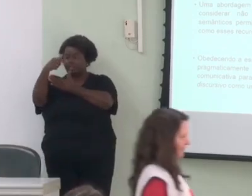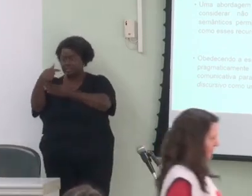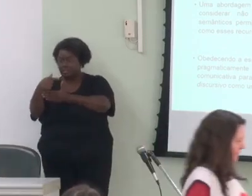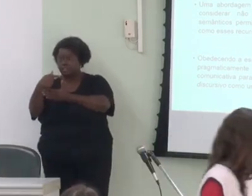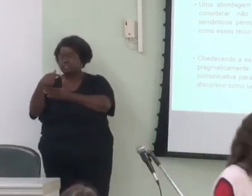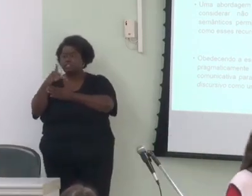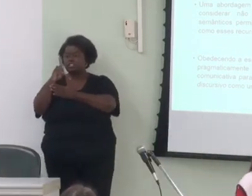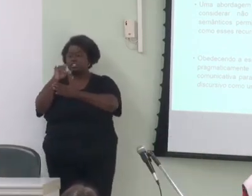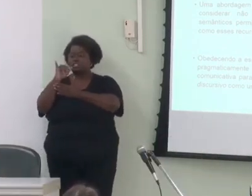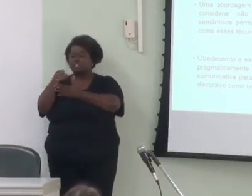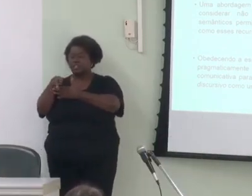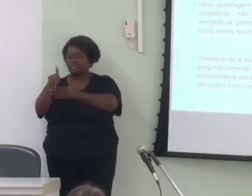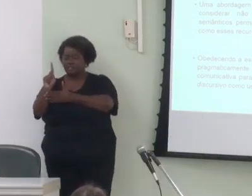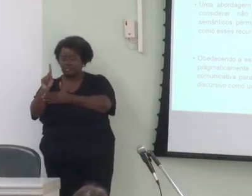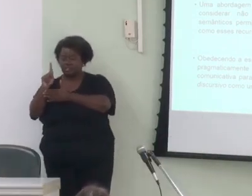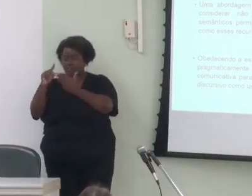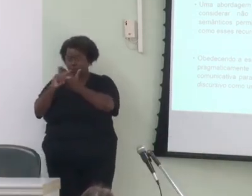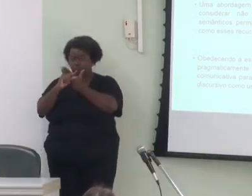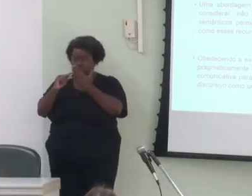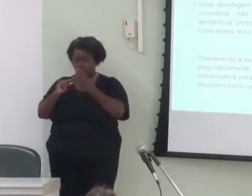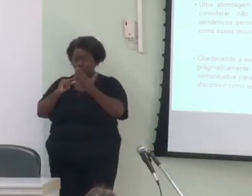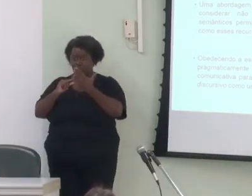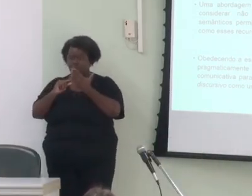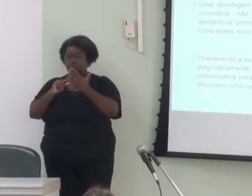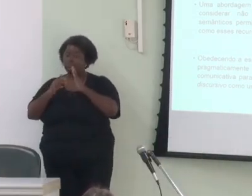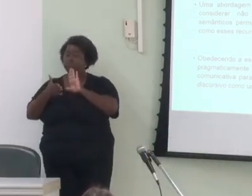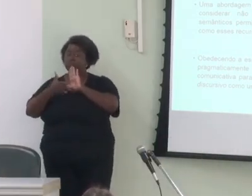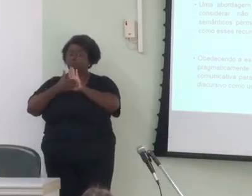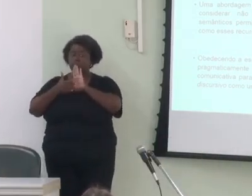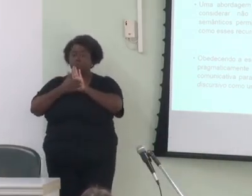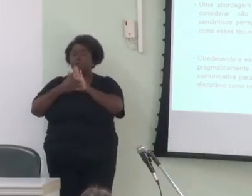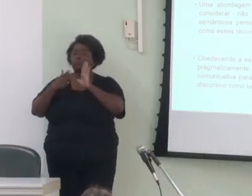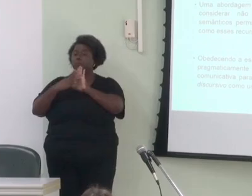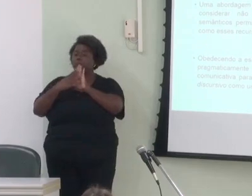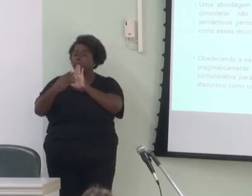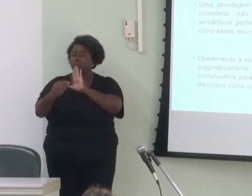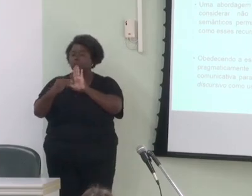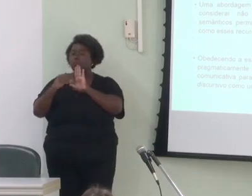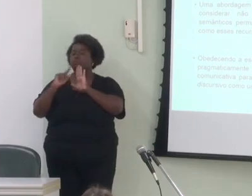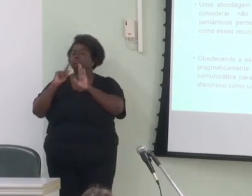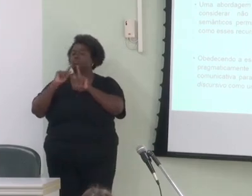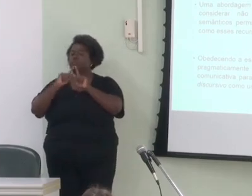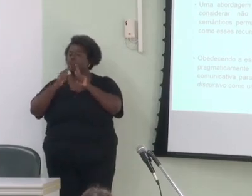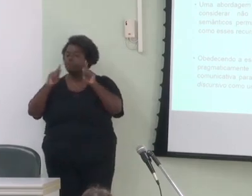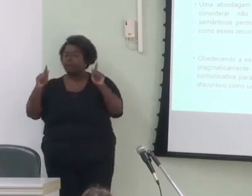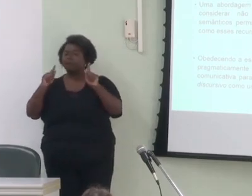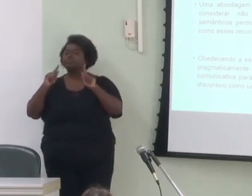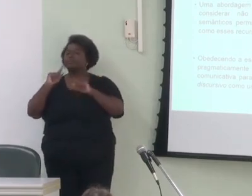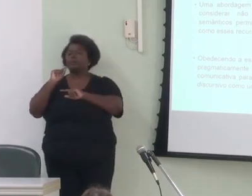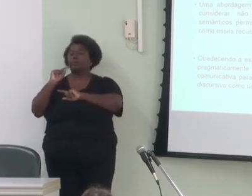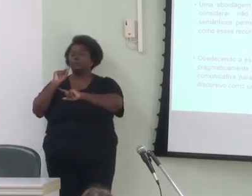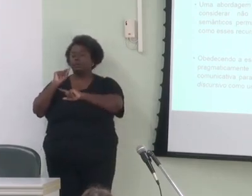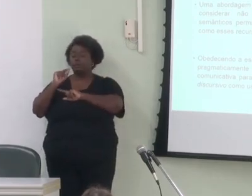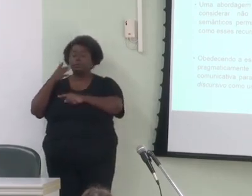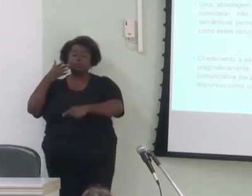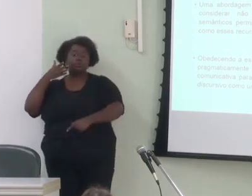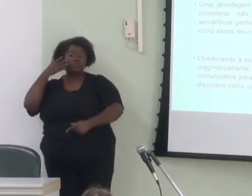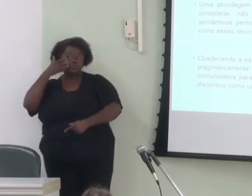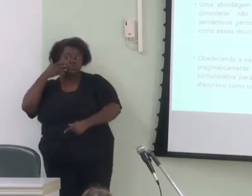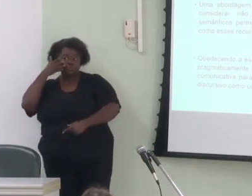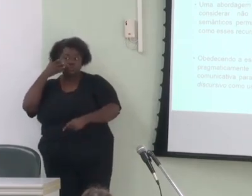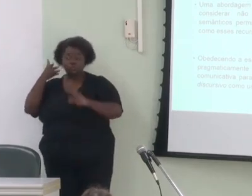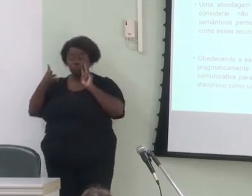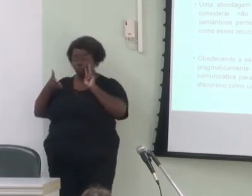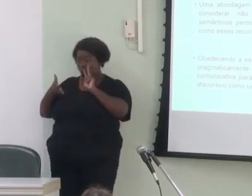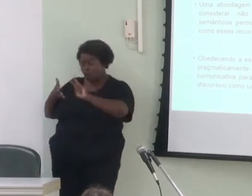Rengevelde em 97, propõe um modelo de gramática que considera o discurso, mas o discurso era visto